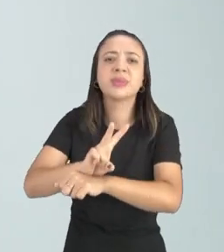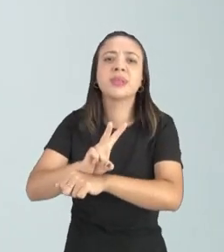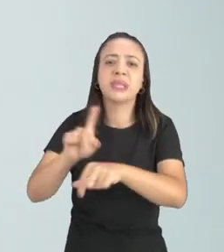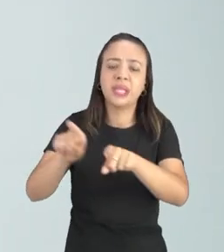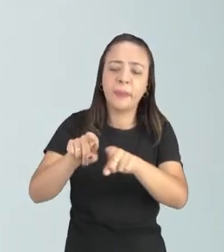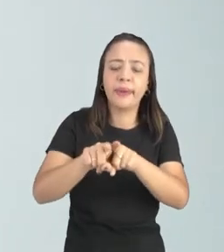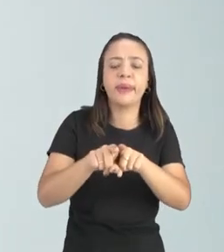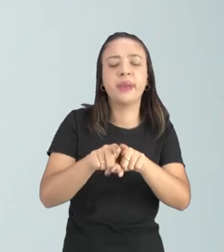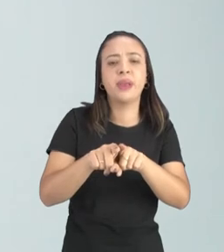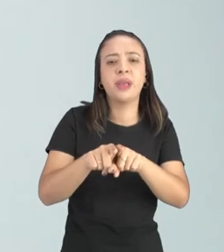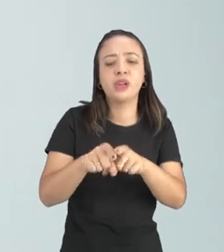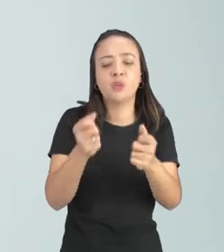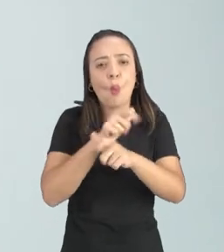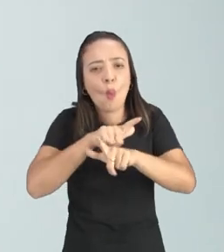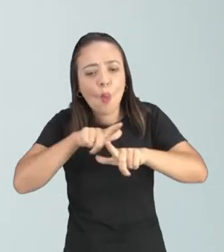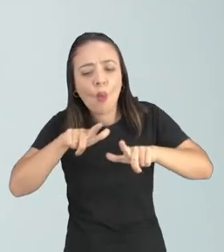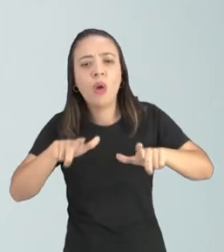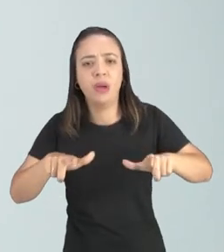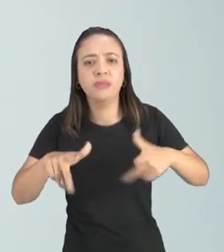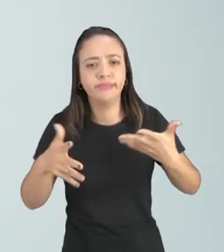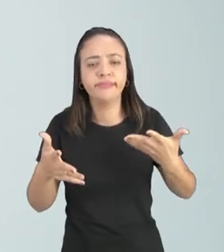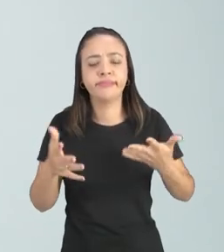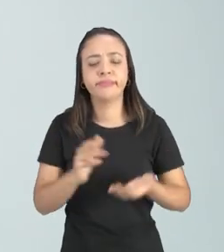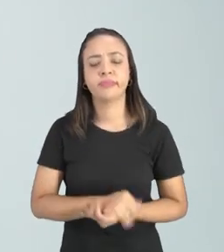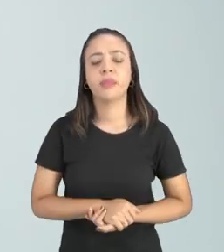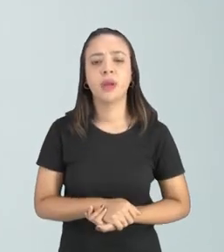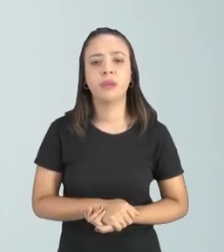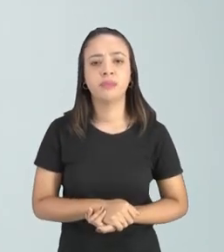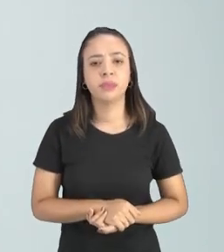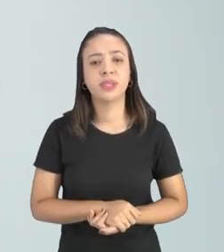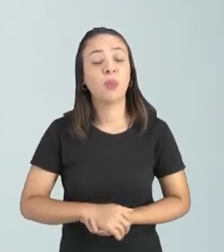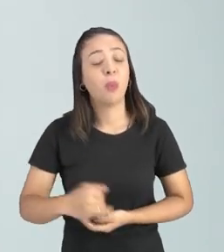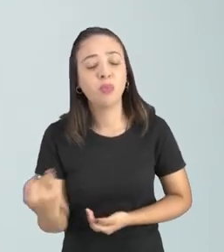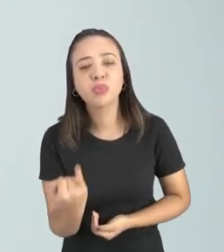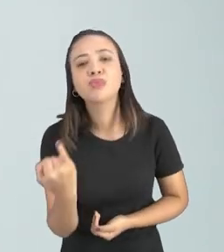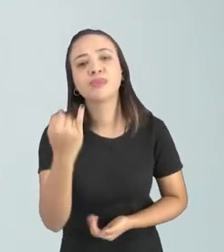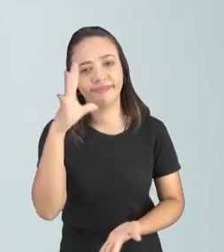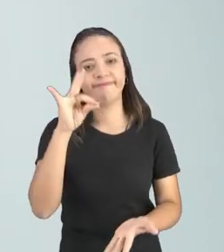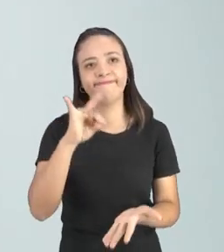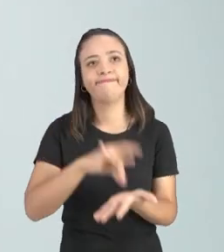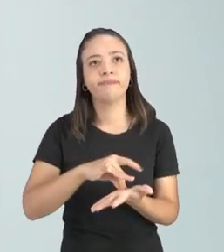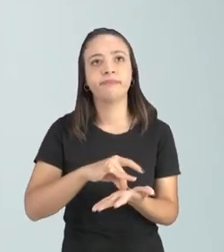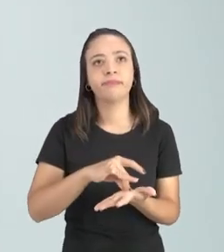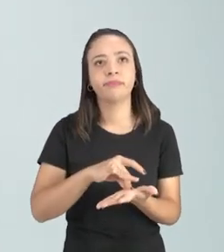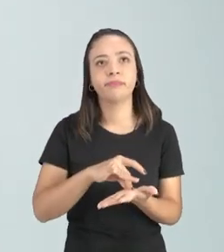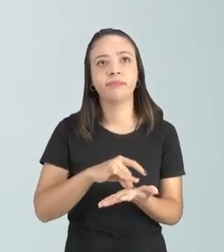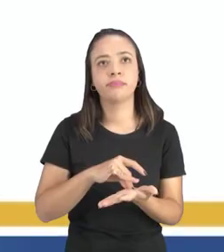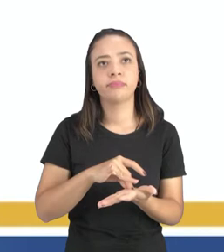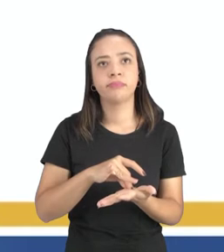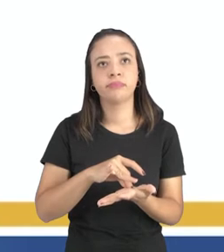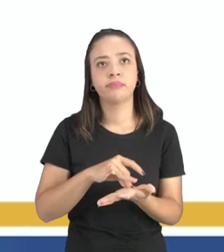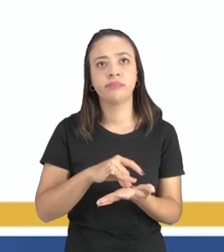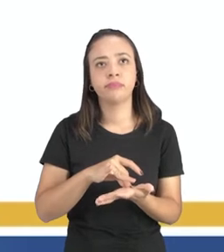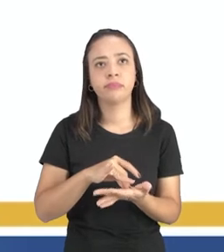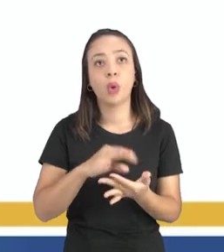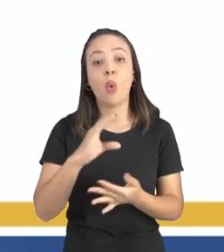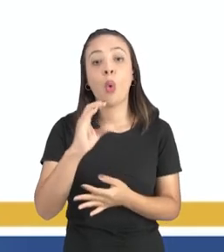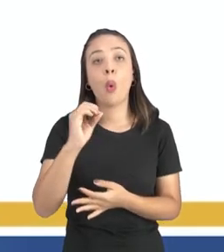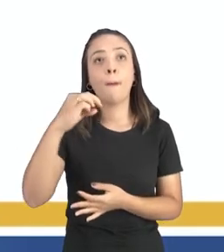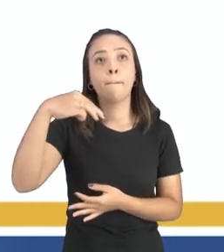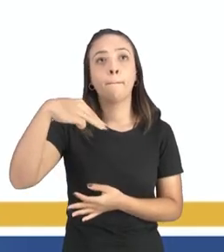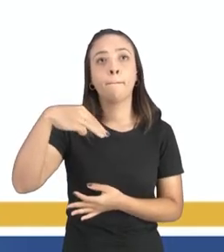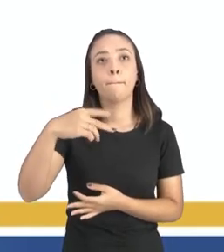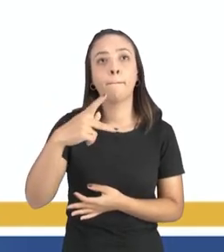limpeza higiene essas coisas né que são essenciais e aí o complexo